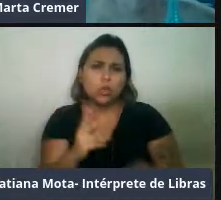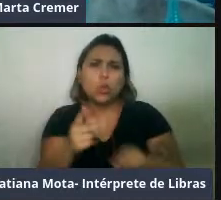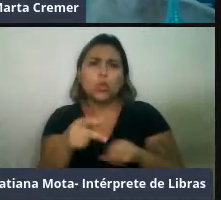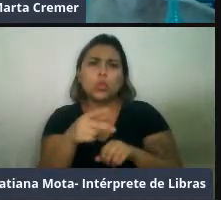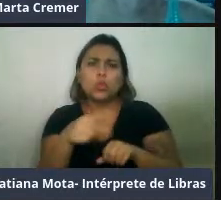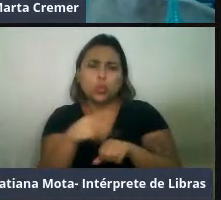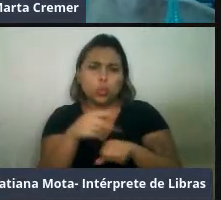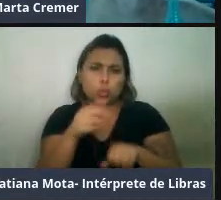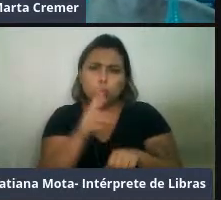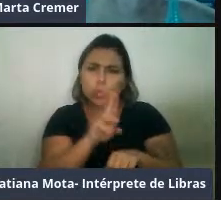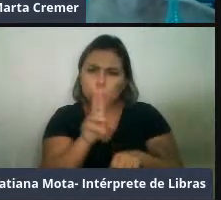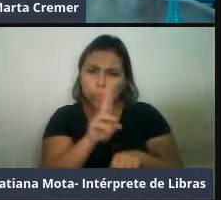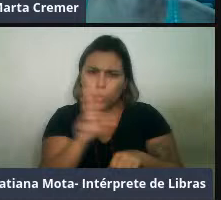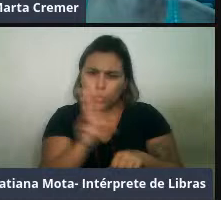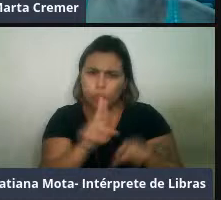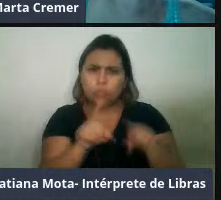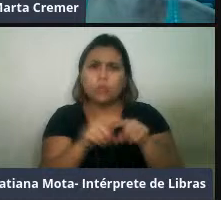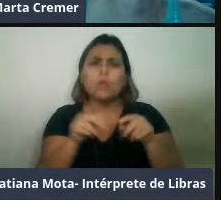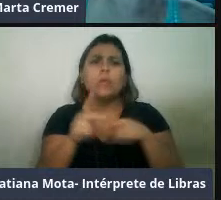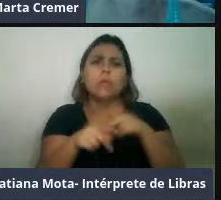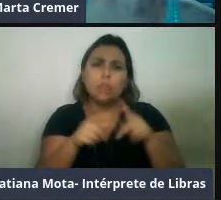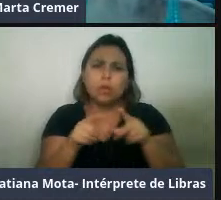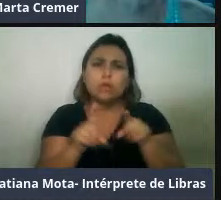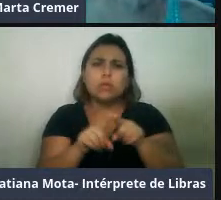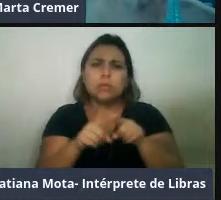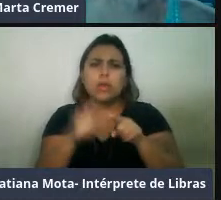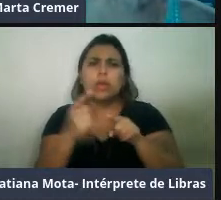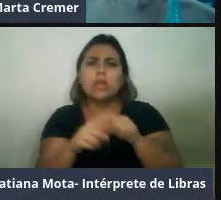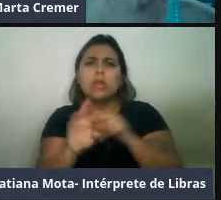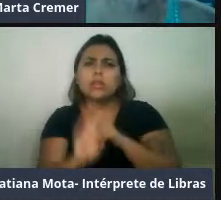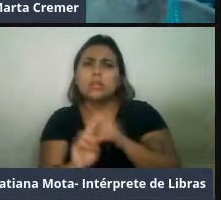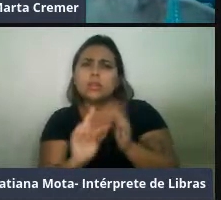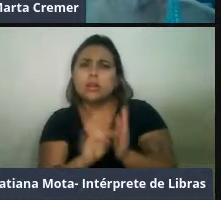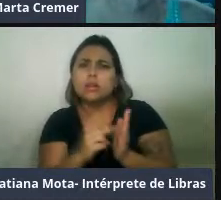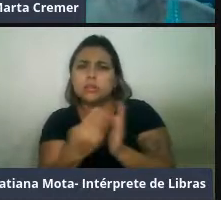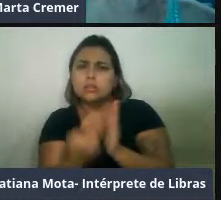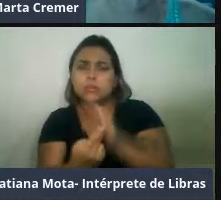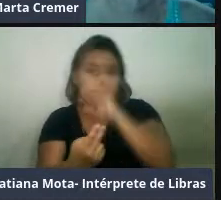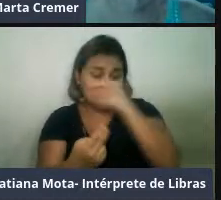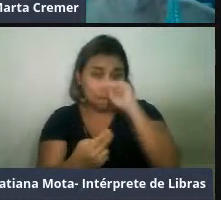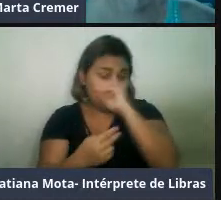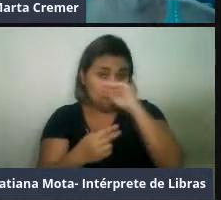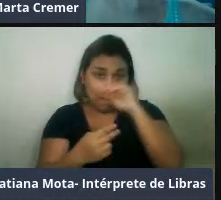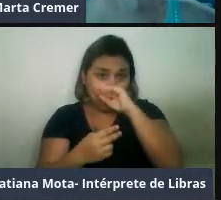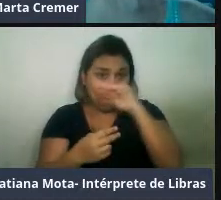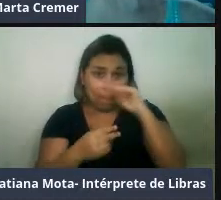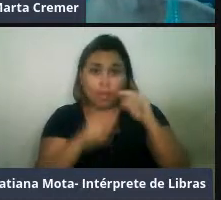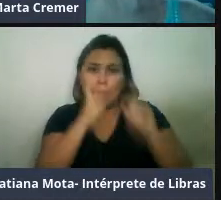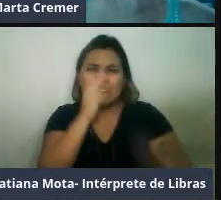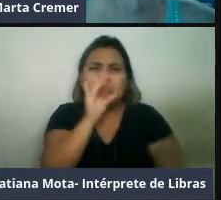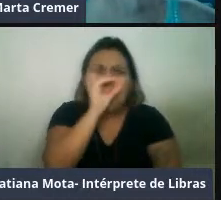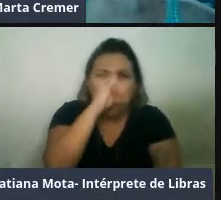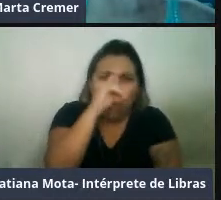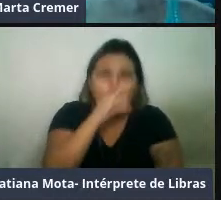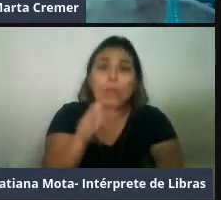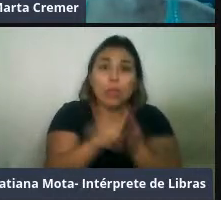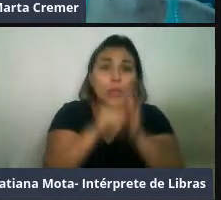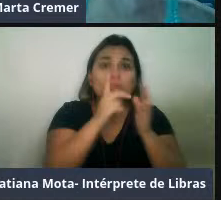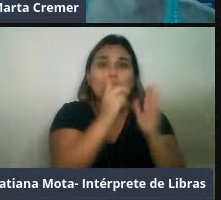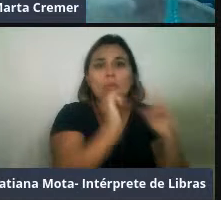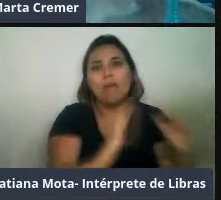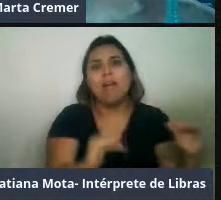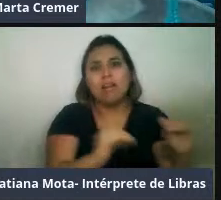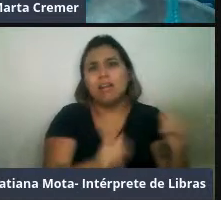Porpoises, que são, a tradução seria Porcos do Mar, e a gente não tem um nome, né, no Brasil que a gente use, que seja